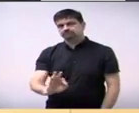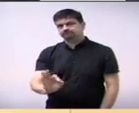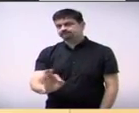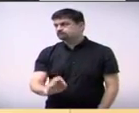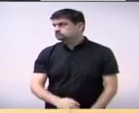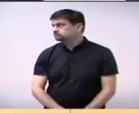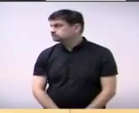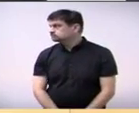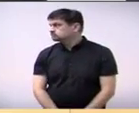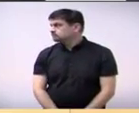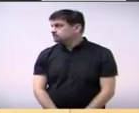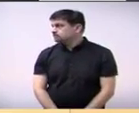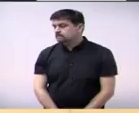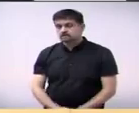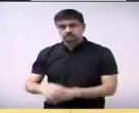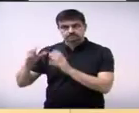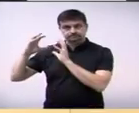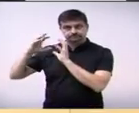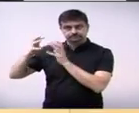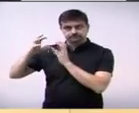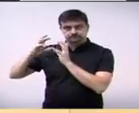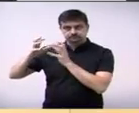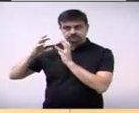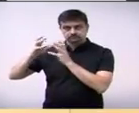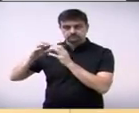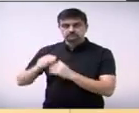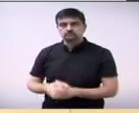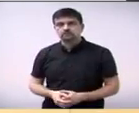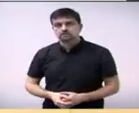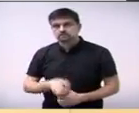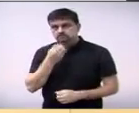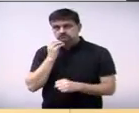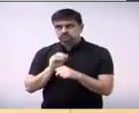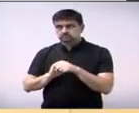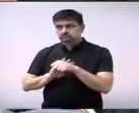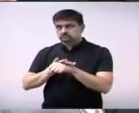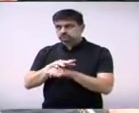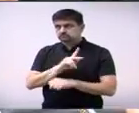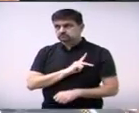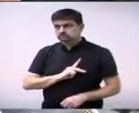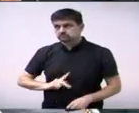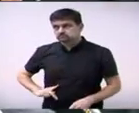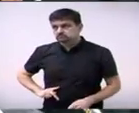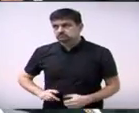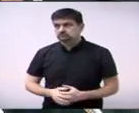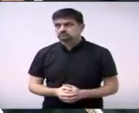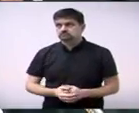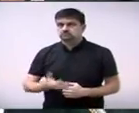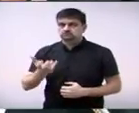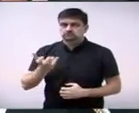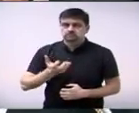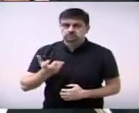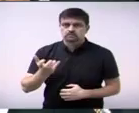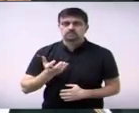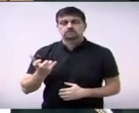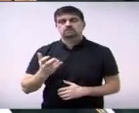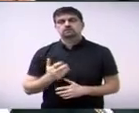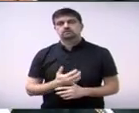uma palavra para o José Coco boa noite senhor presidente gostaria de